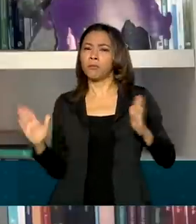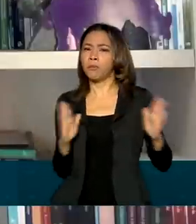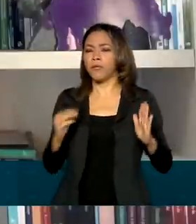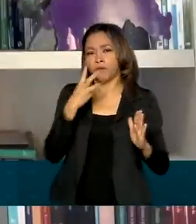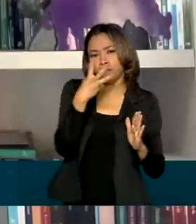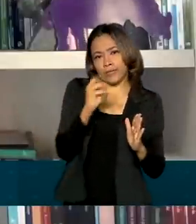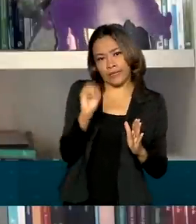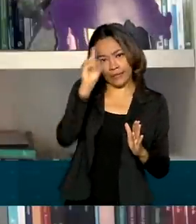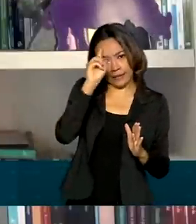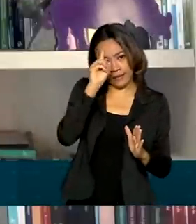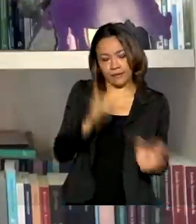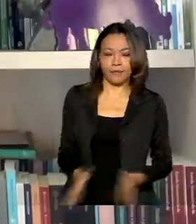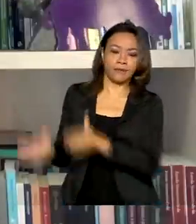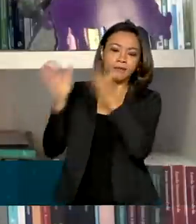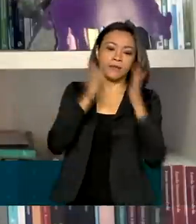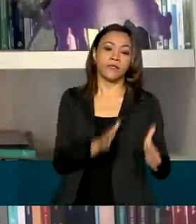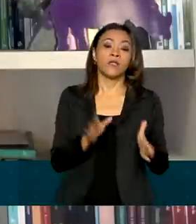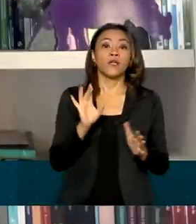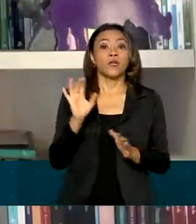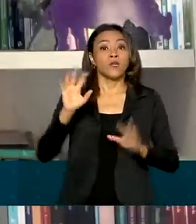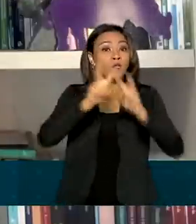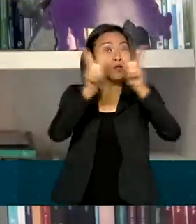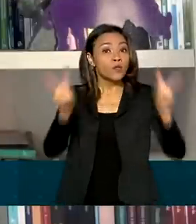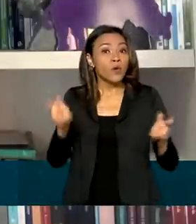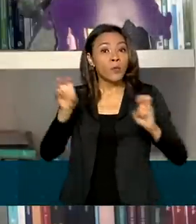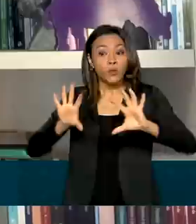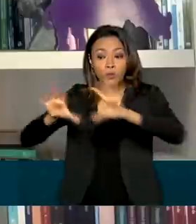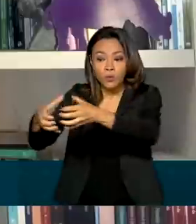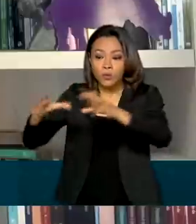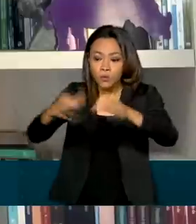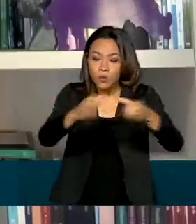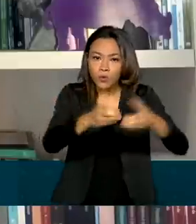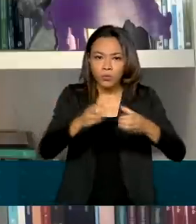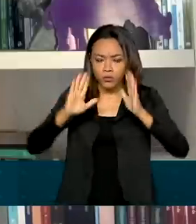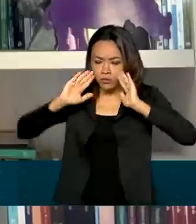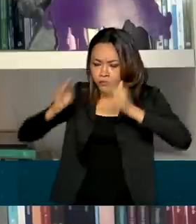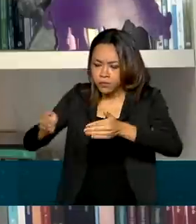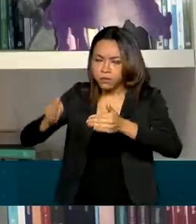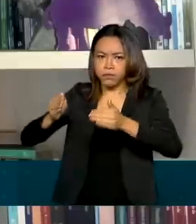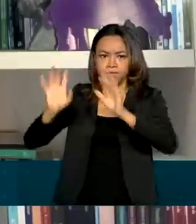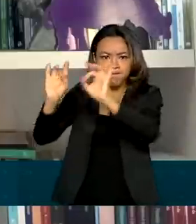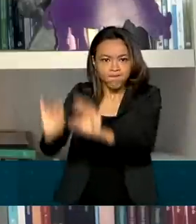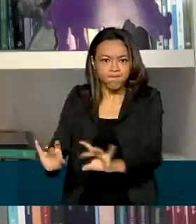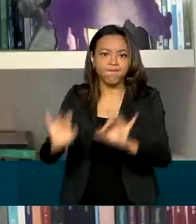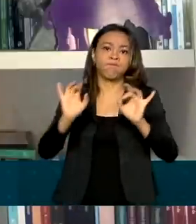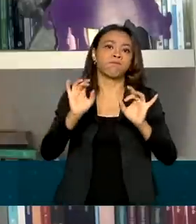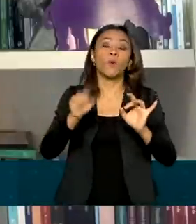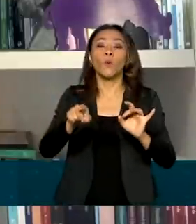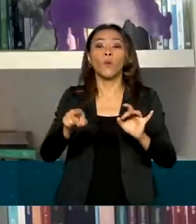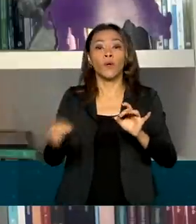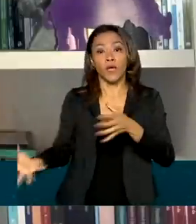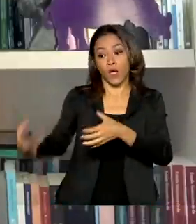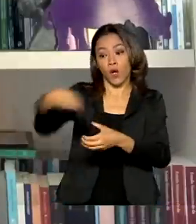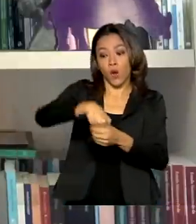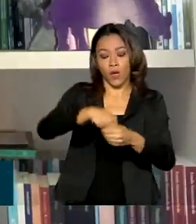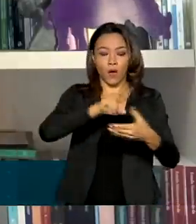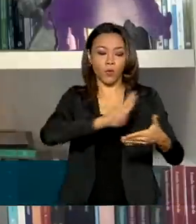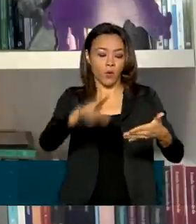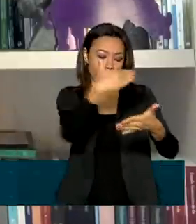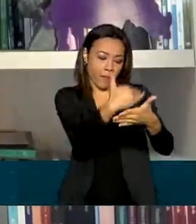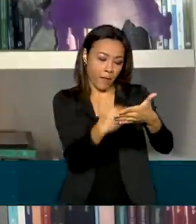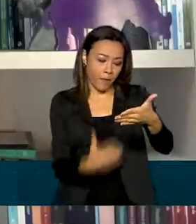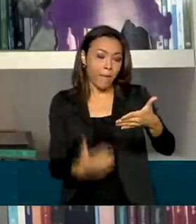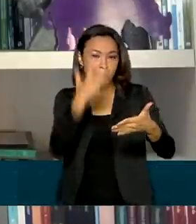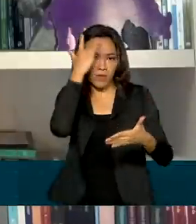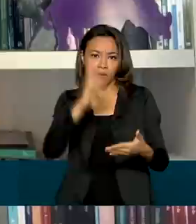Sobre os grupos prioritários para a vacina, o Ministério da Saúde decidiu incluir na lista de comorbidades as pessoas